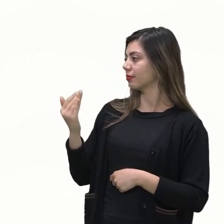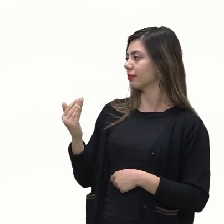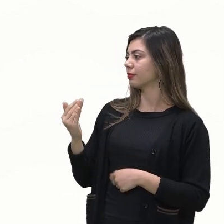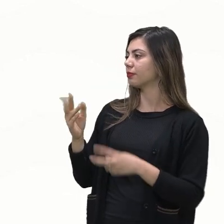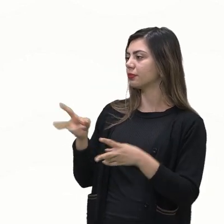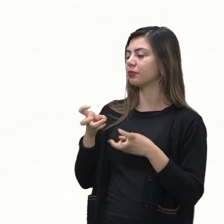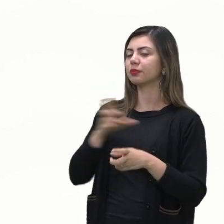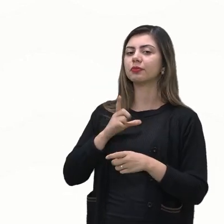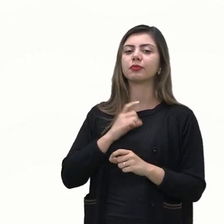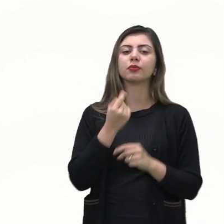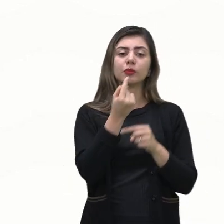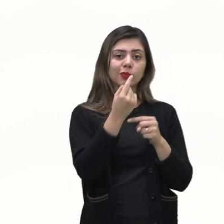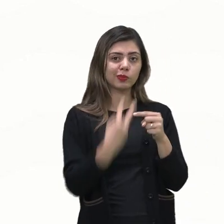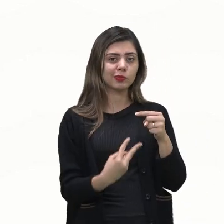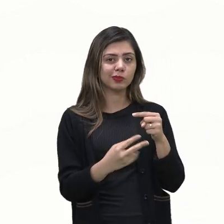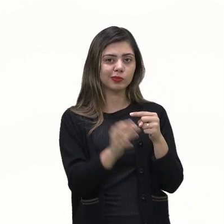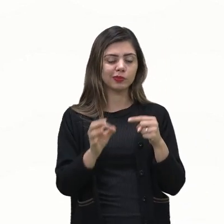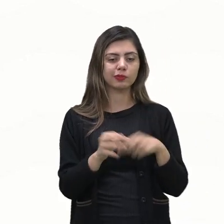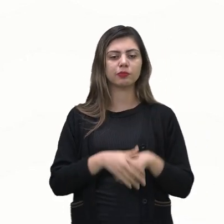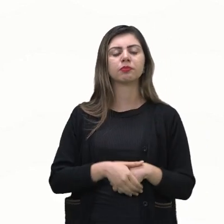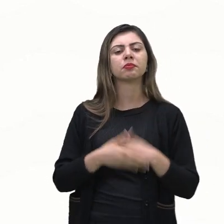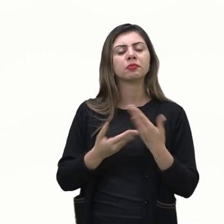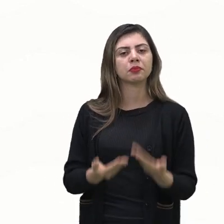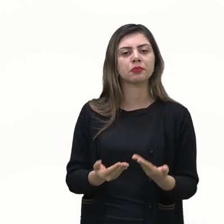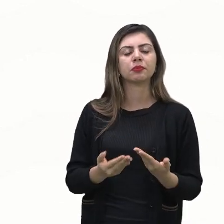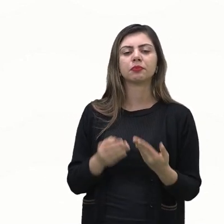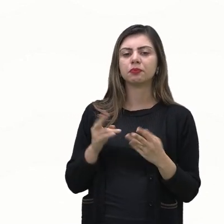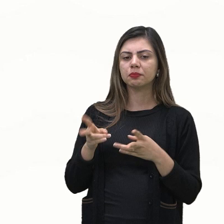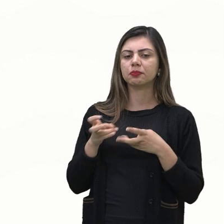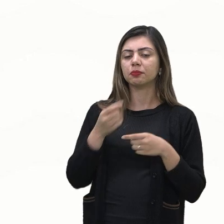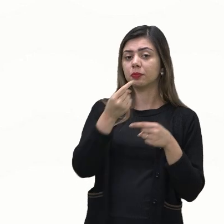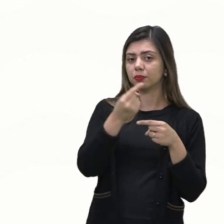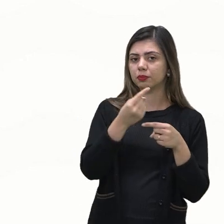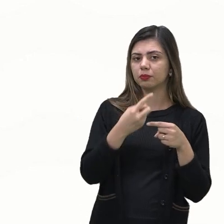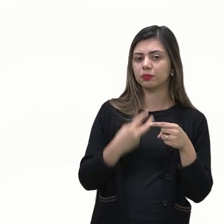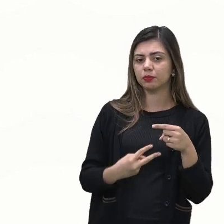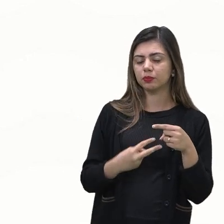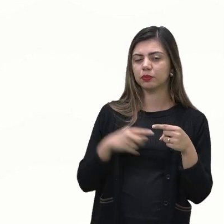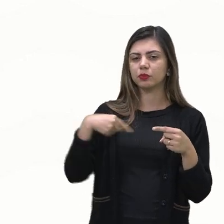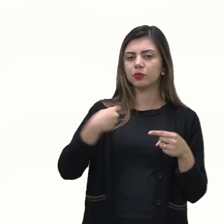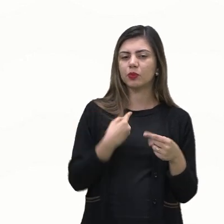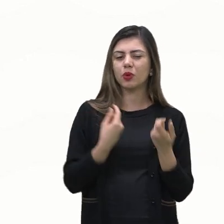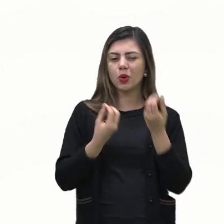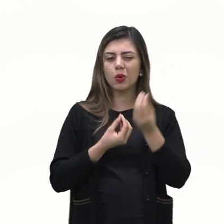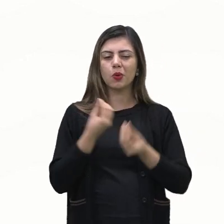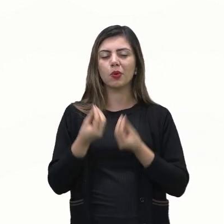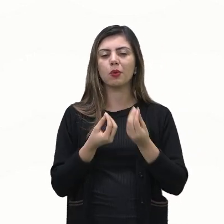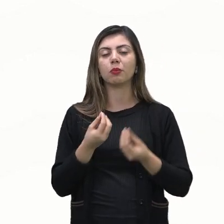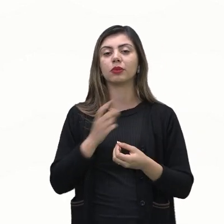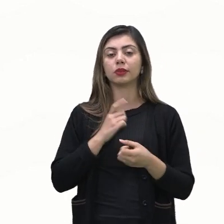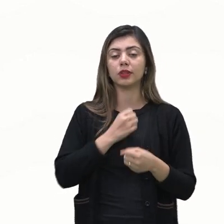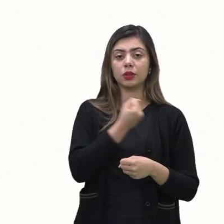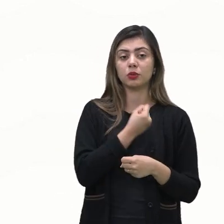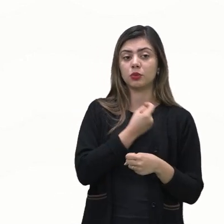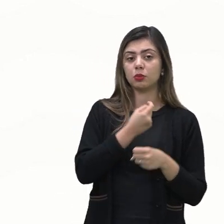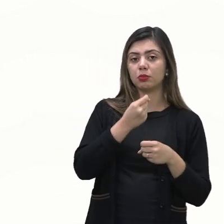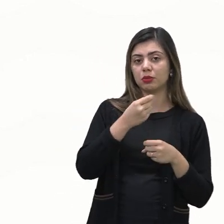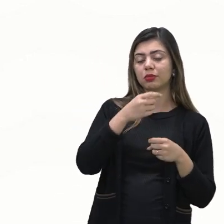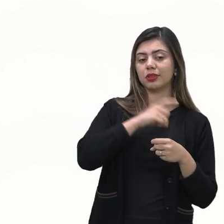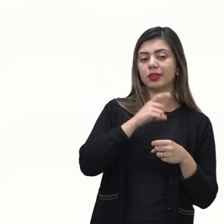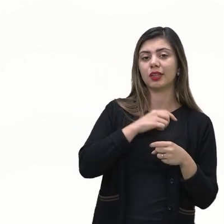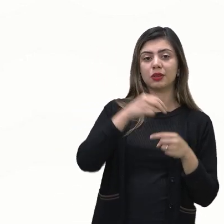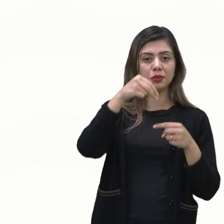um sobre dois dessa fração você vai pegar o número que está em cima e